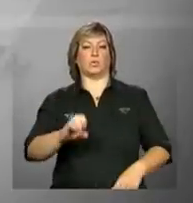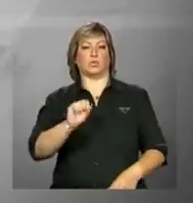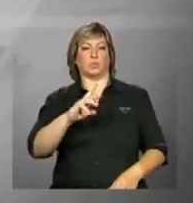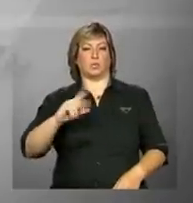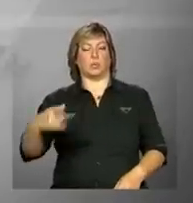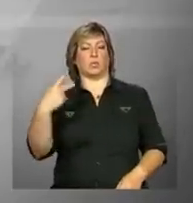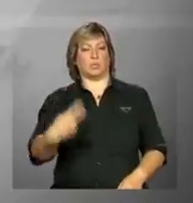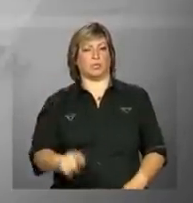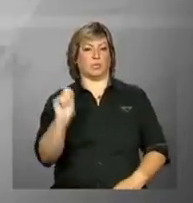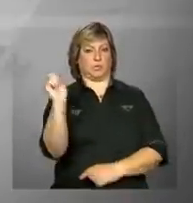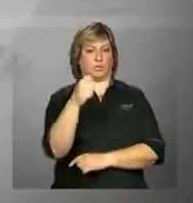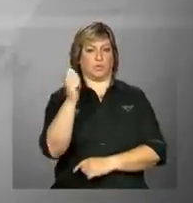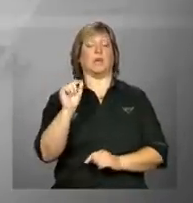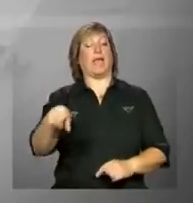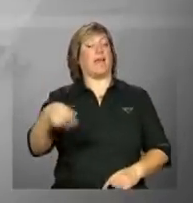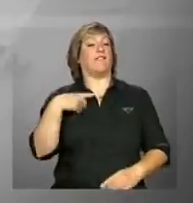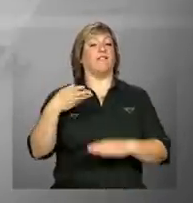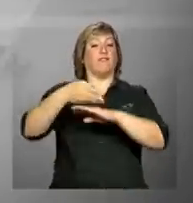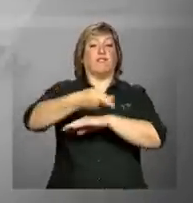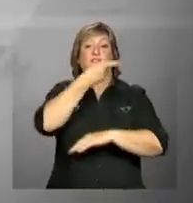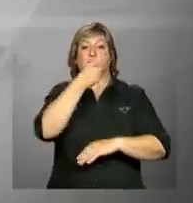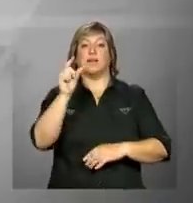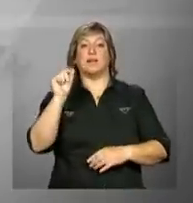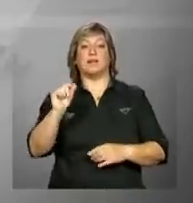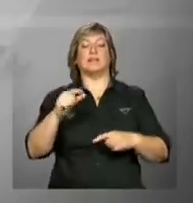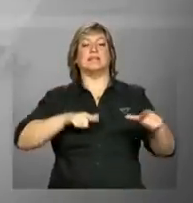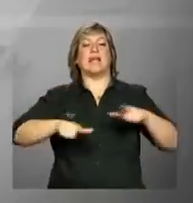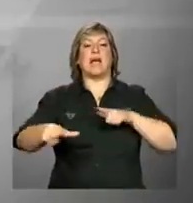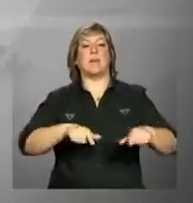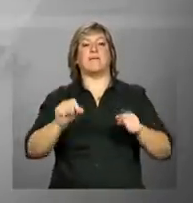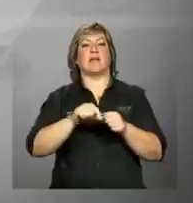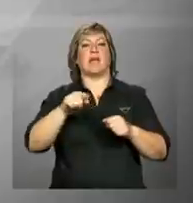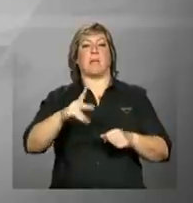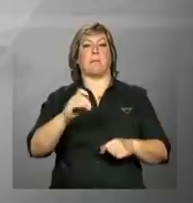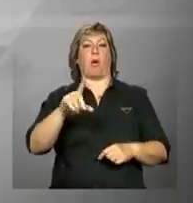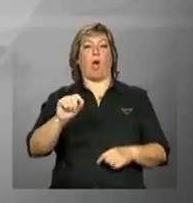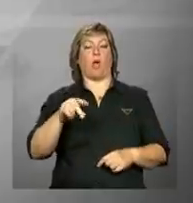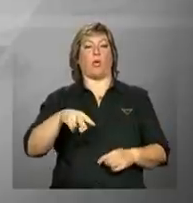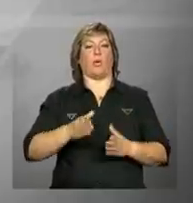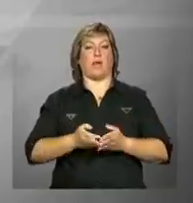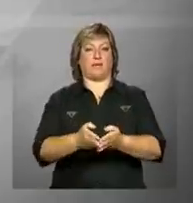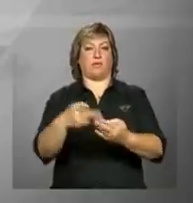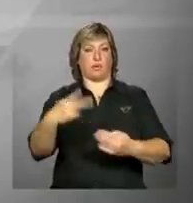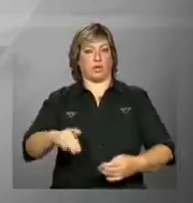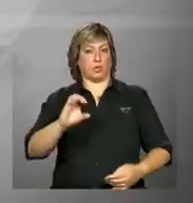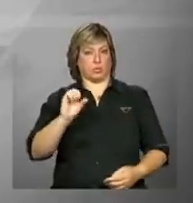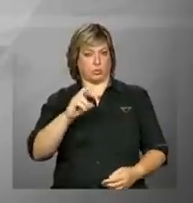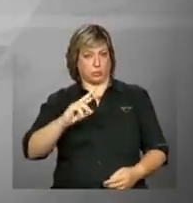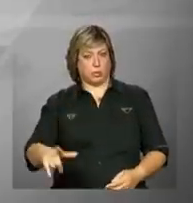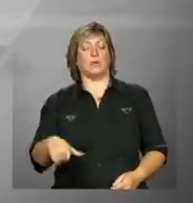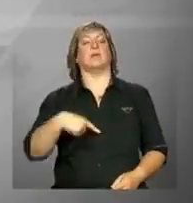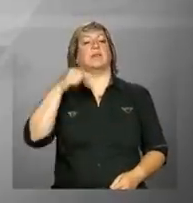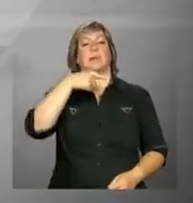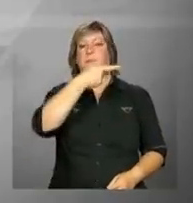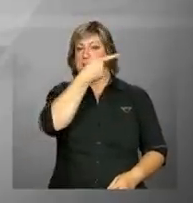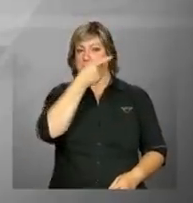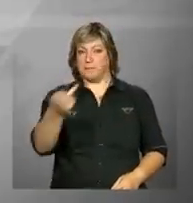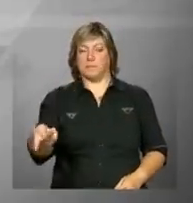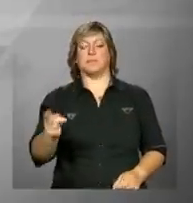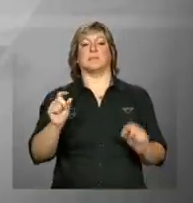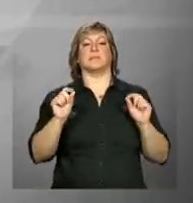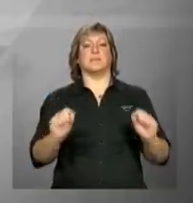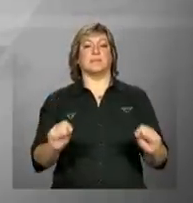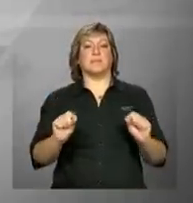estado do Rio Grande do Sul Ela acompanhou as atividades desenvolvidas no polo naval gaúcho A presidenta visitou as obras das